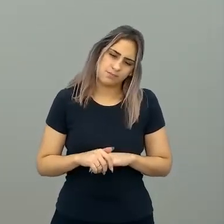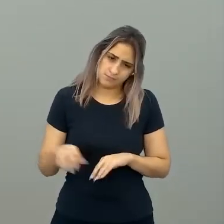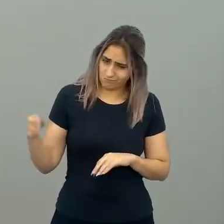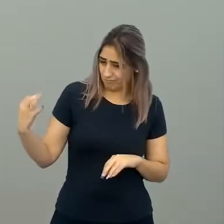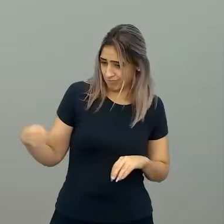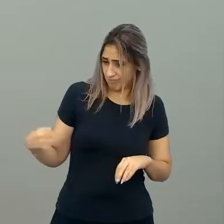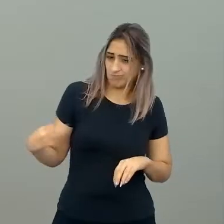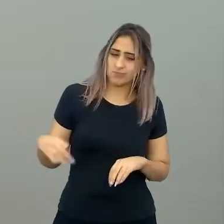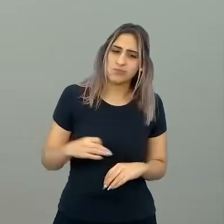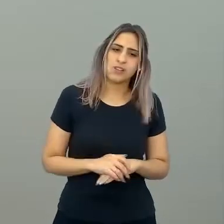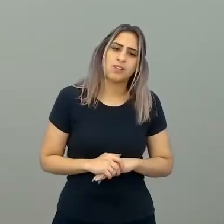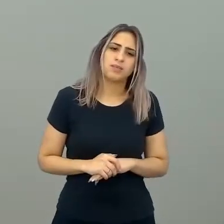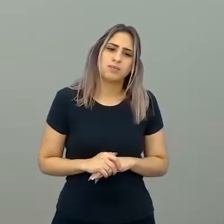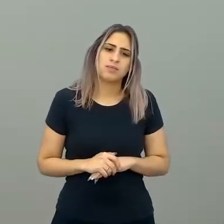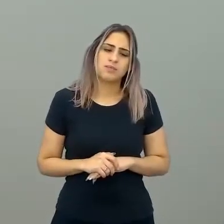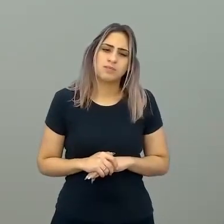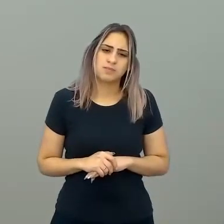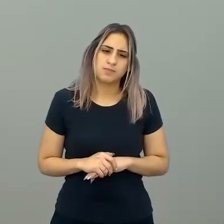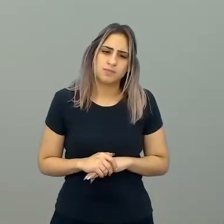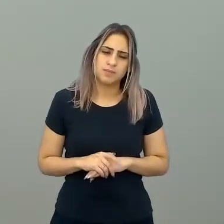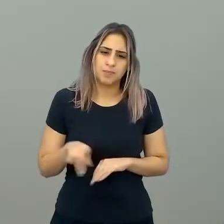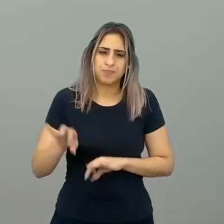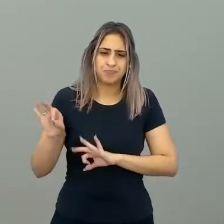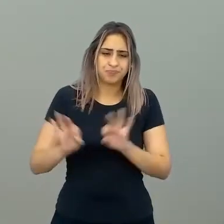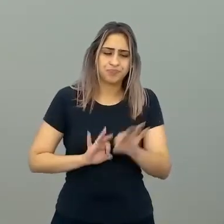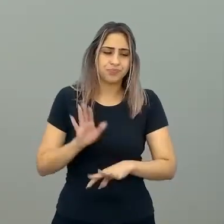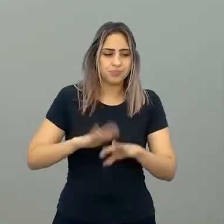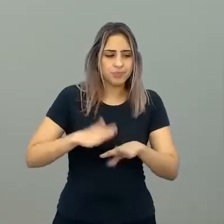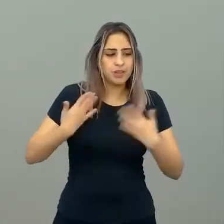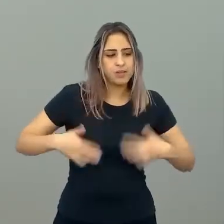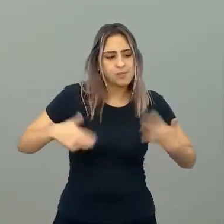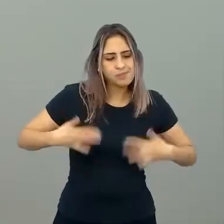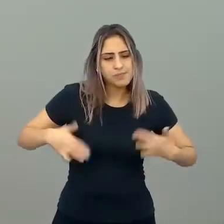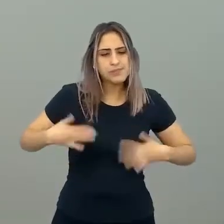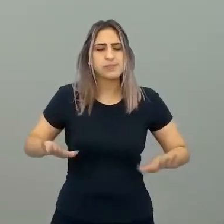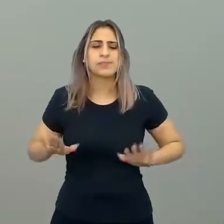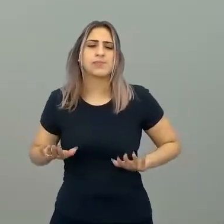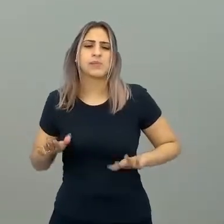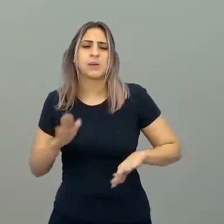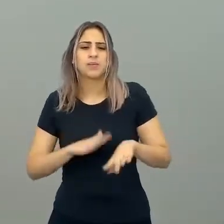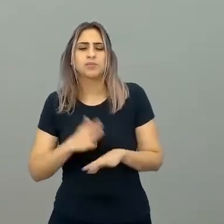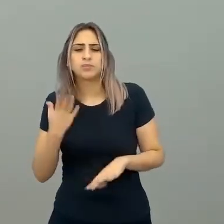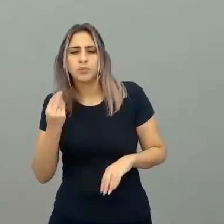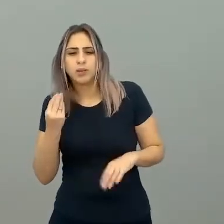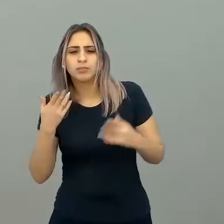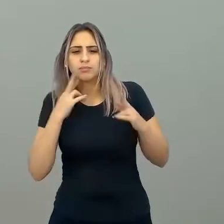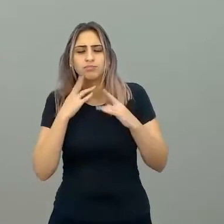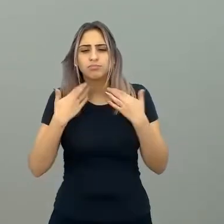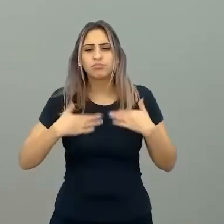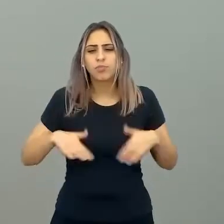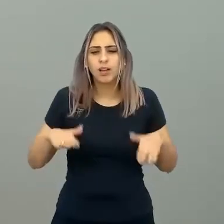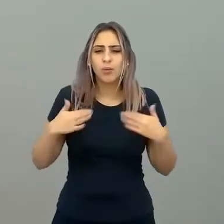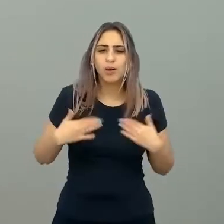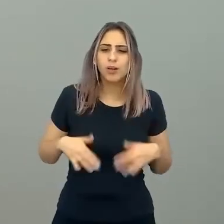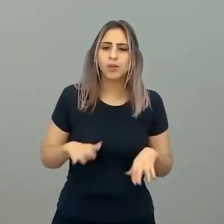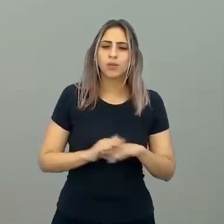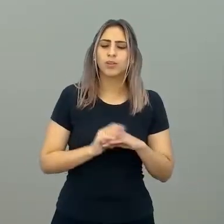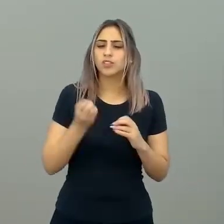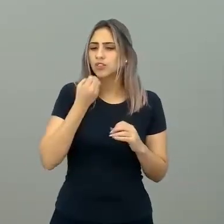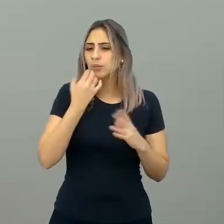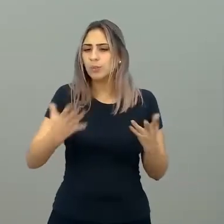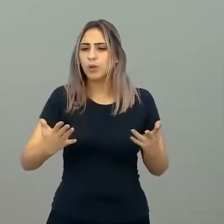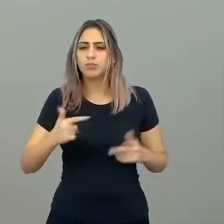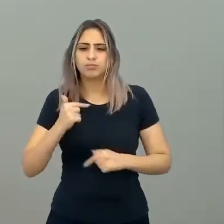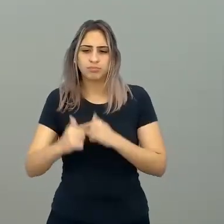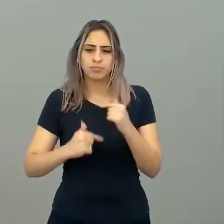né? Mano, deixa já, o projeto já fica muito mais tranquilo, já fica muito mais de boa, fica muito mais tranquilo de trabalhar.